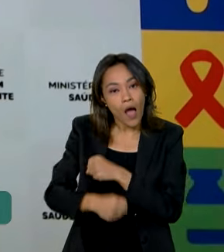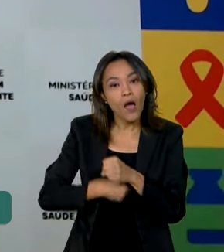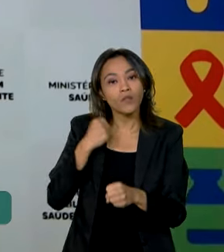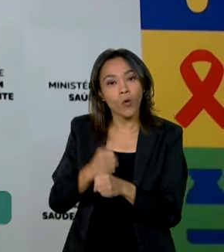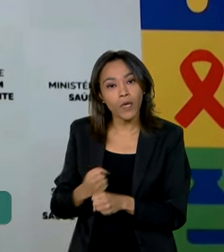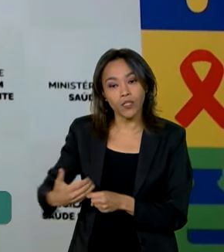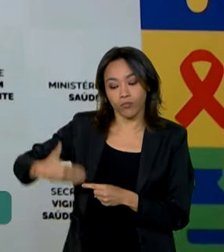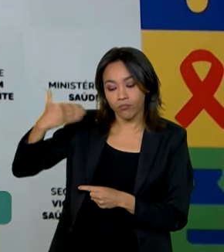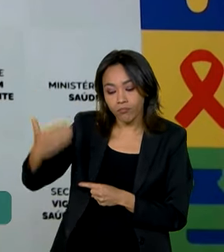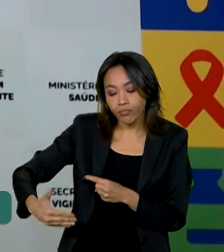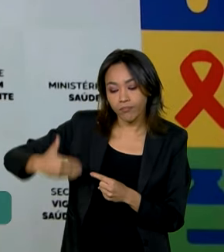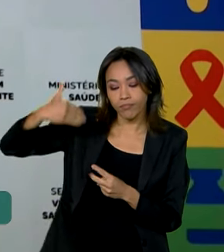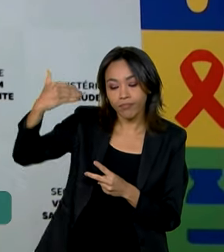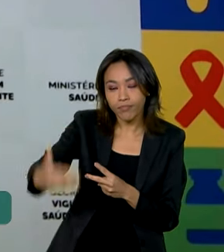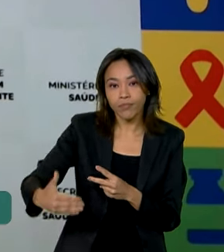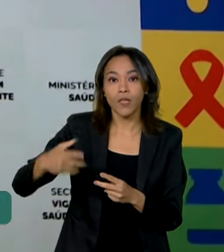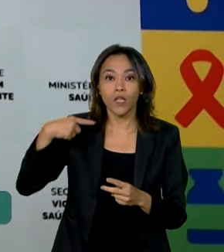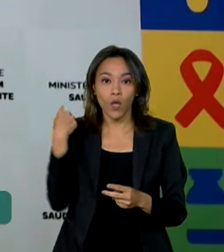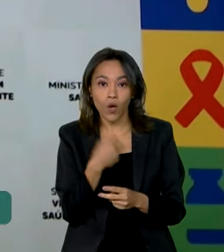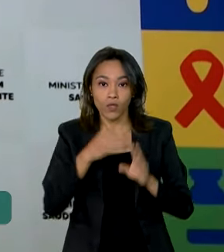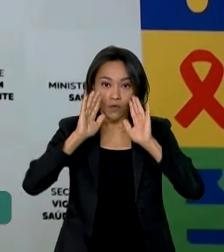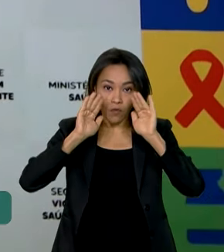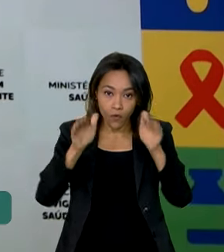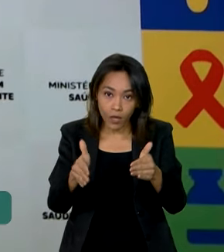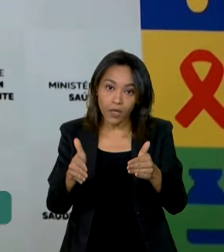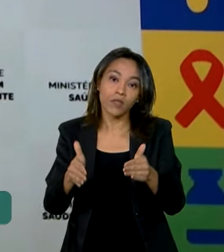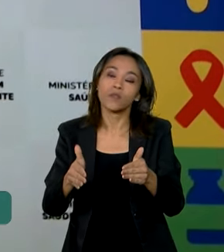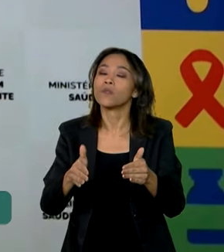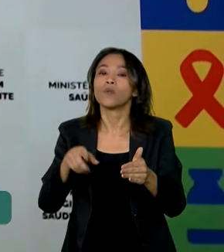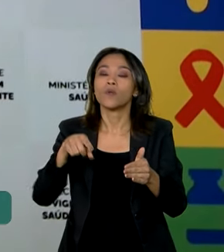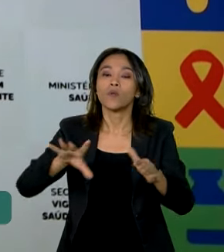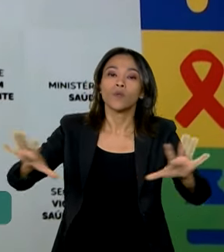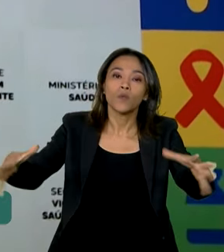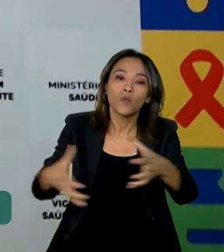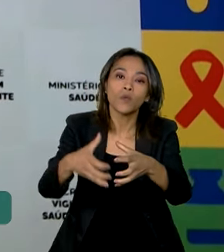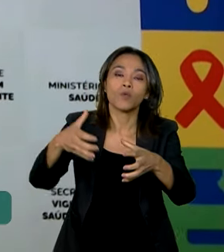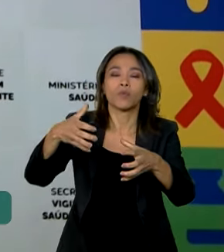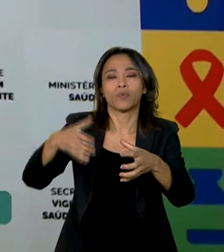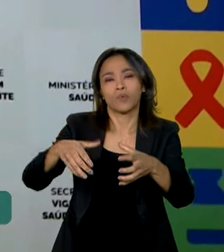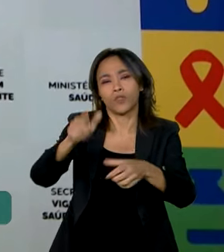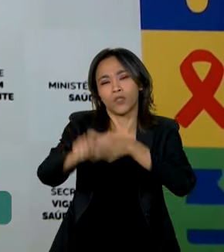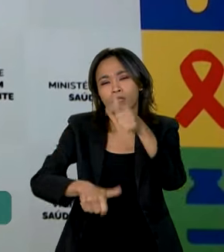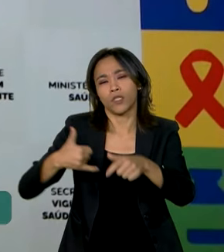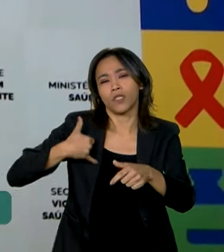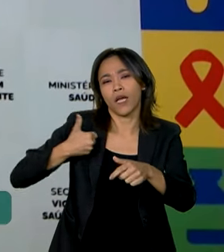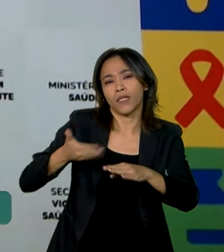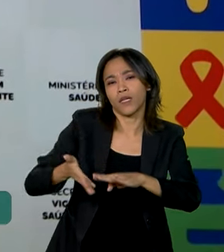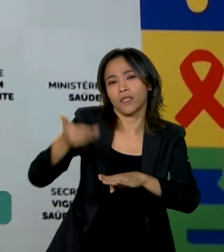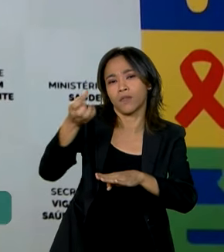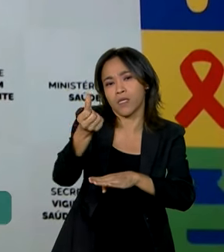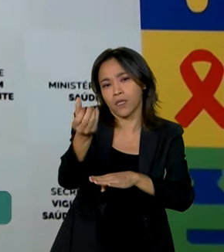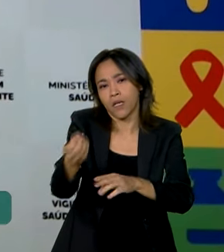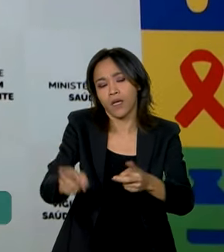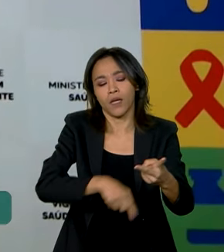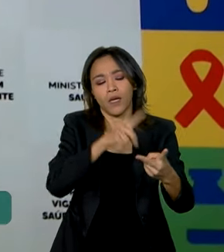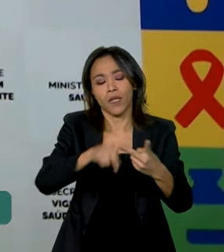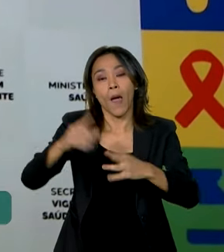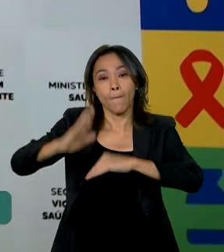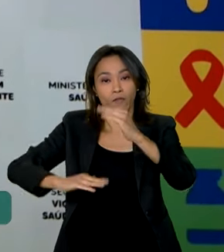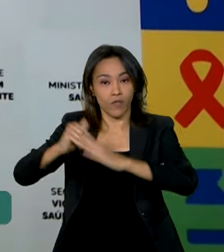nós estamos vacinando grupos prioritários que são aqueles acima de 60 anos, trabalhadores da saúde,